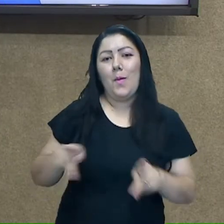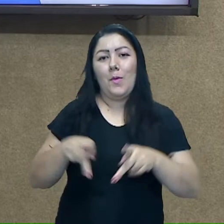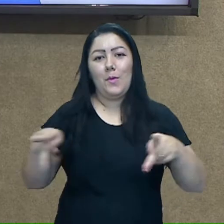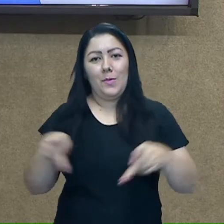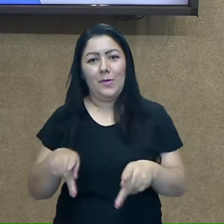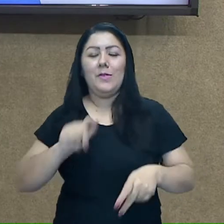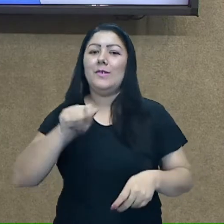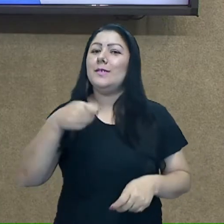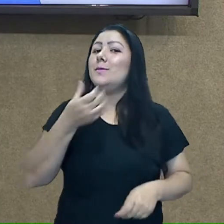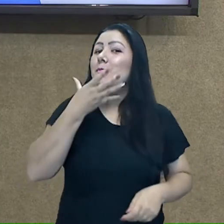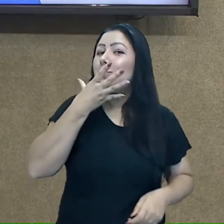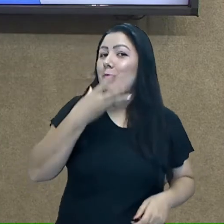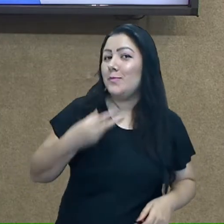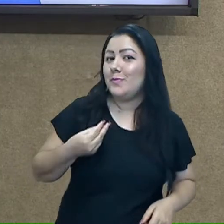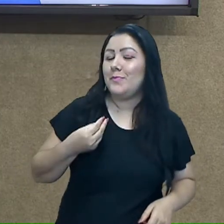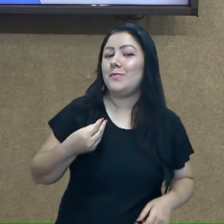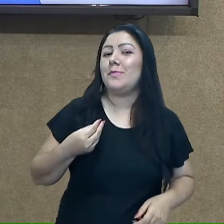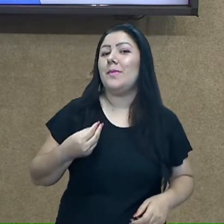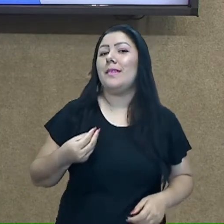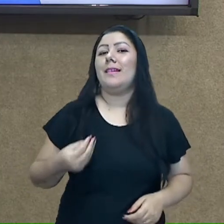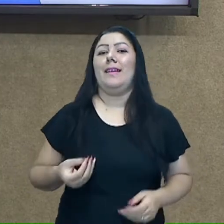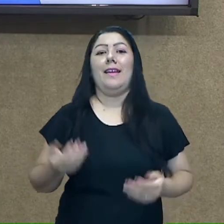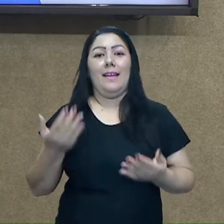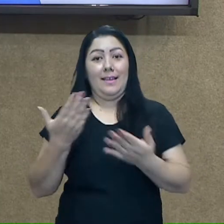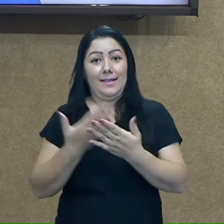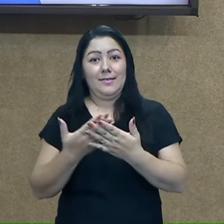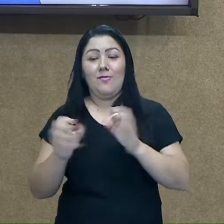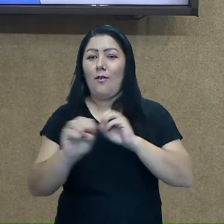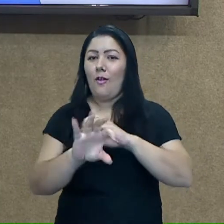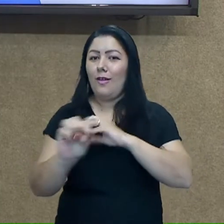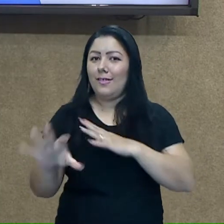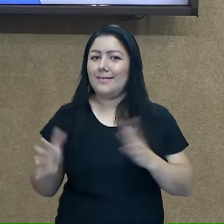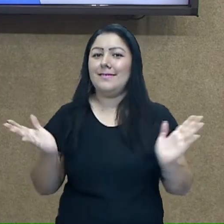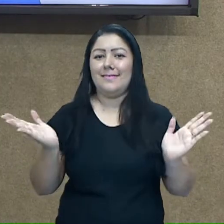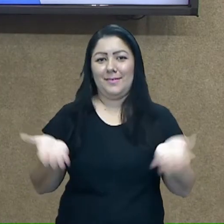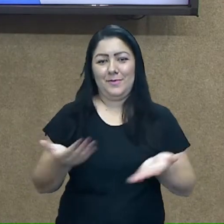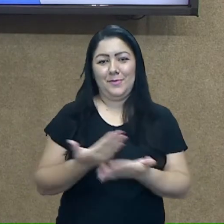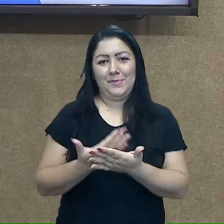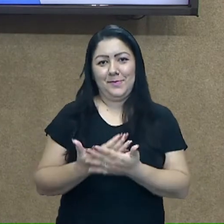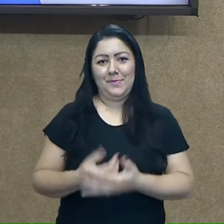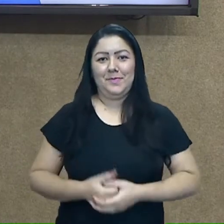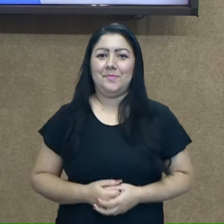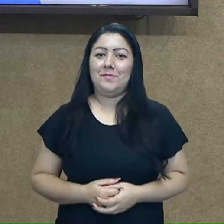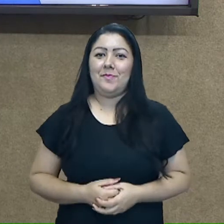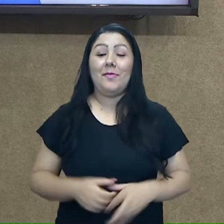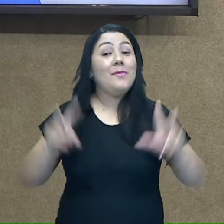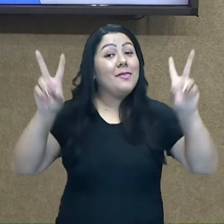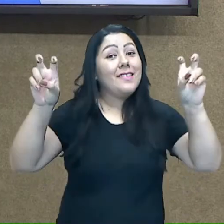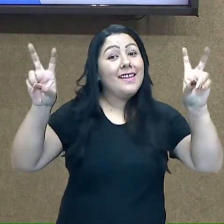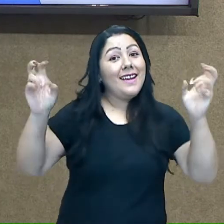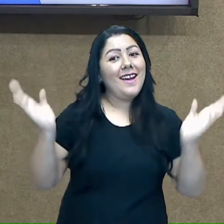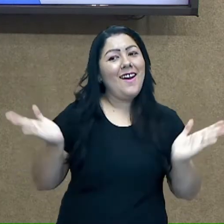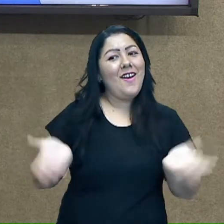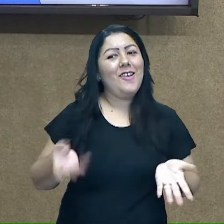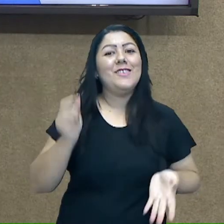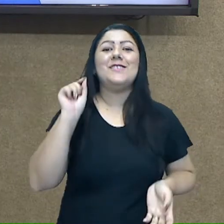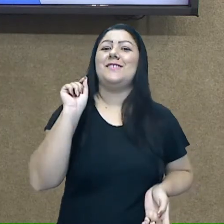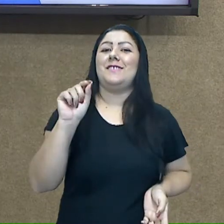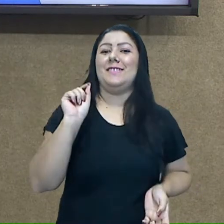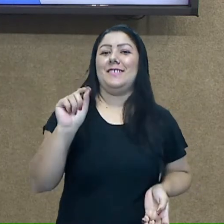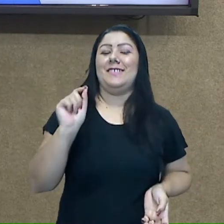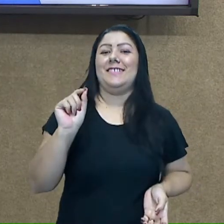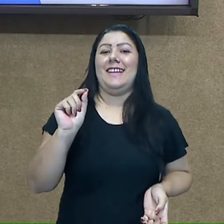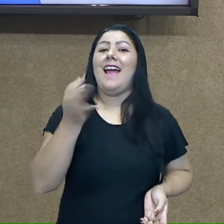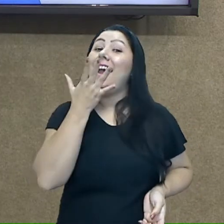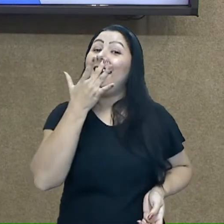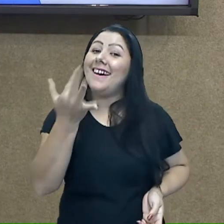conduzindo na nossa aula de hoje. Hoje nós estaremos falando sobre as cores. Pare para poder observar a